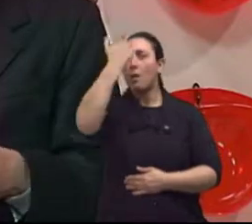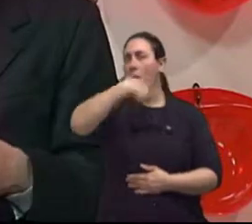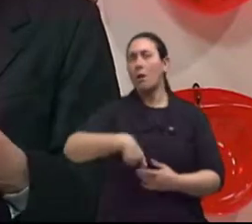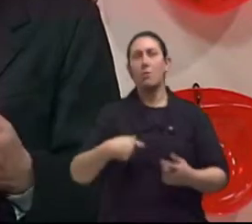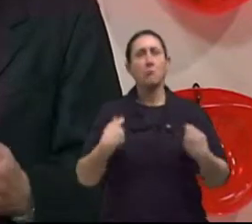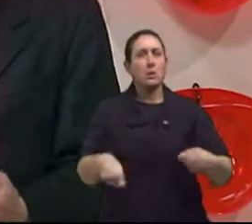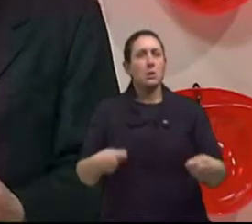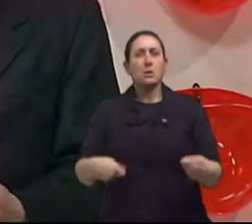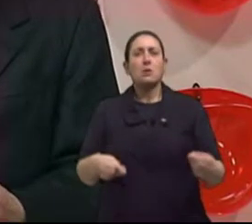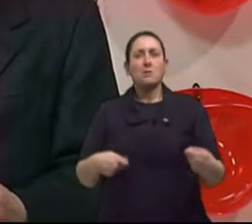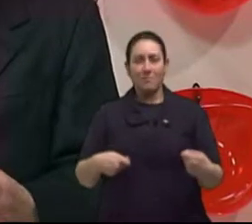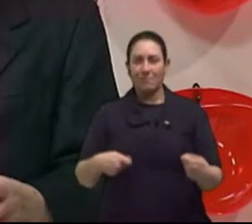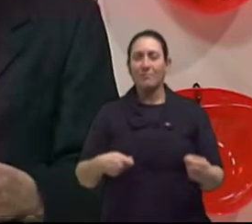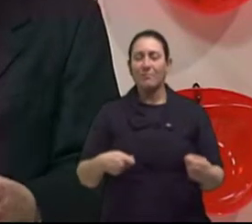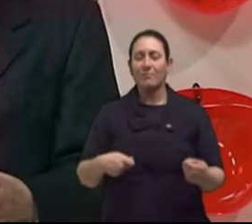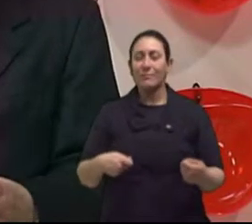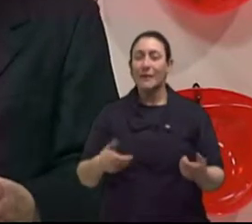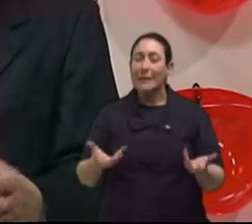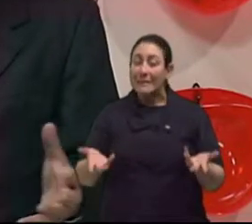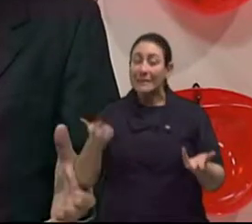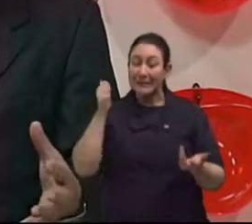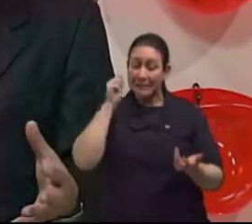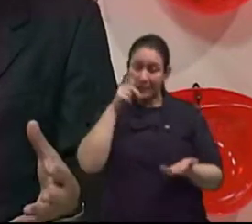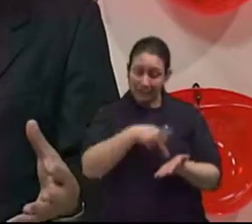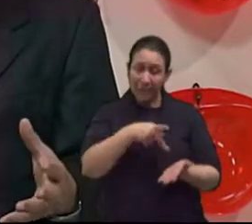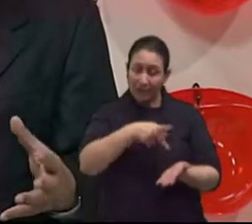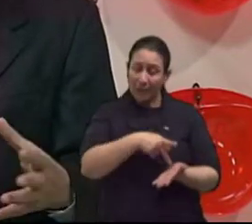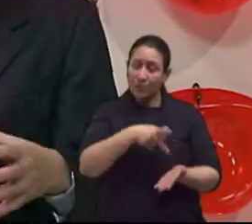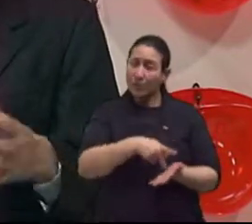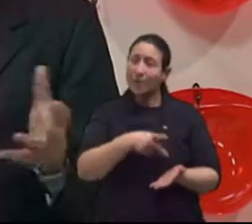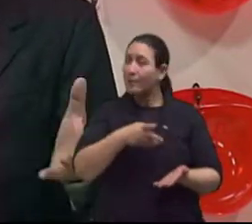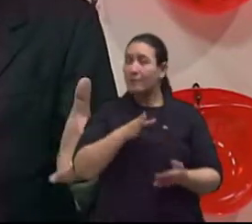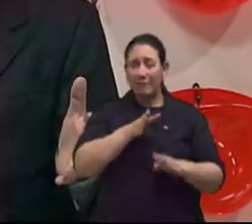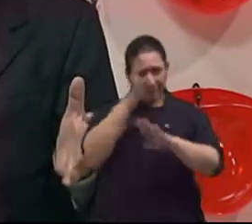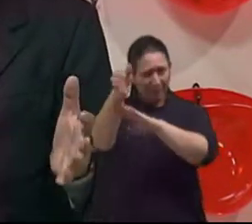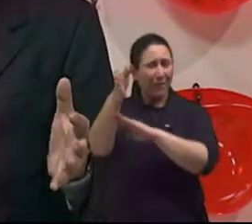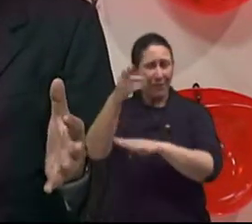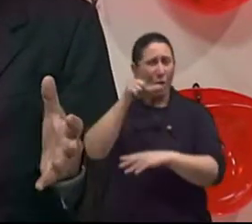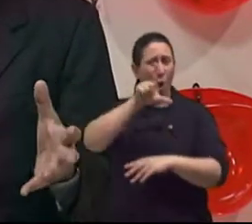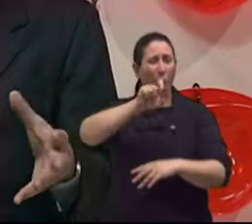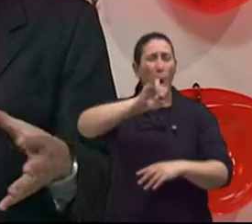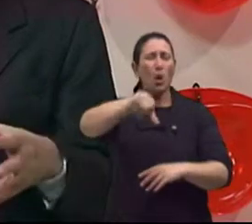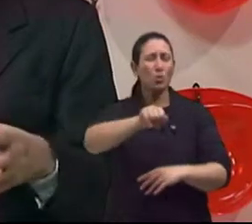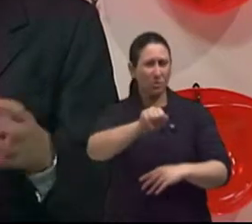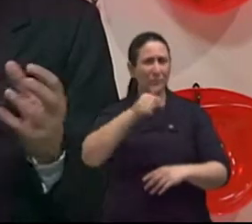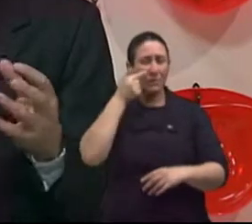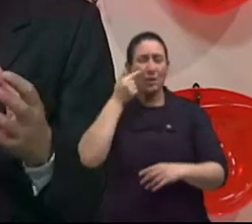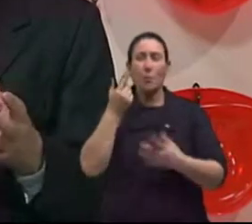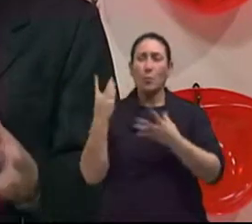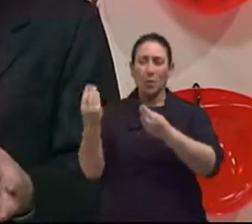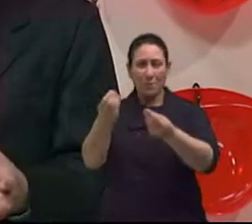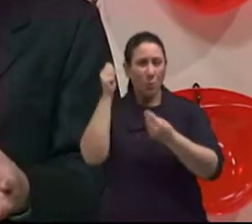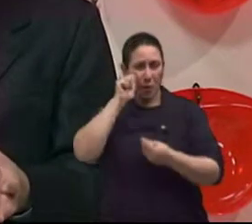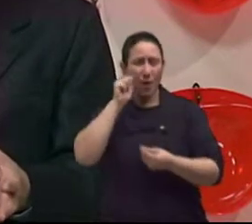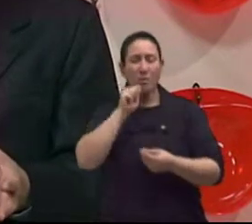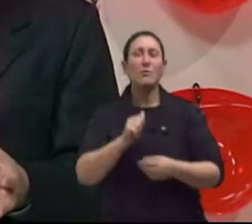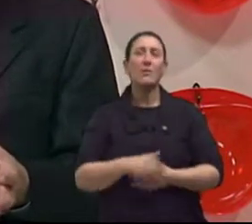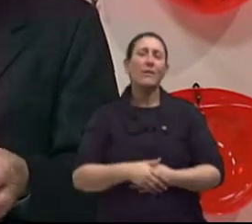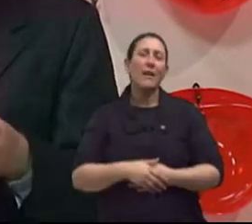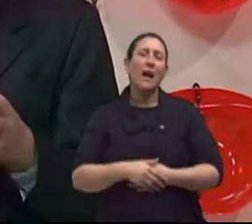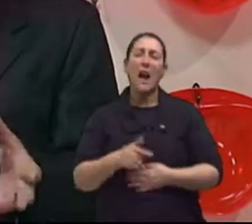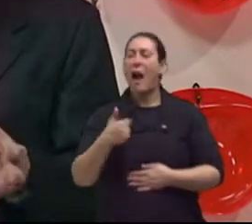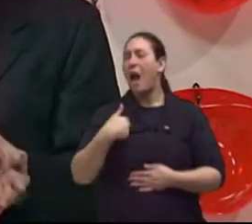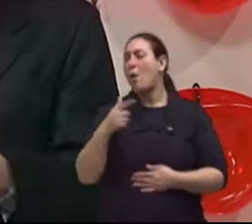ela precisa, basta ir nas lojas, muitas dizem, não se